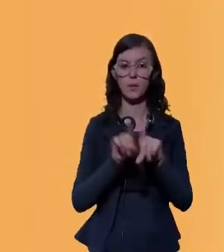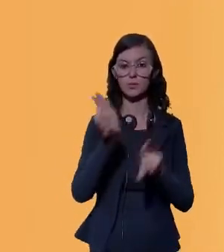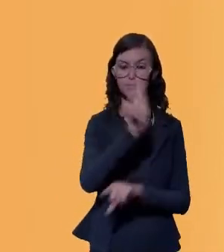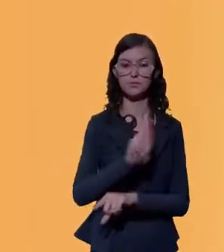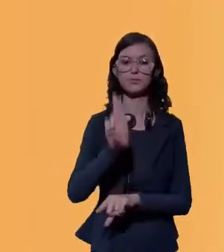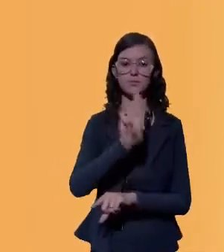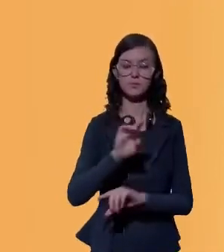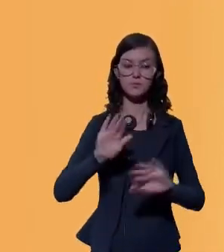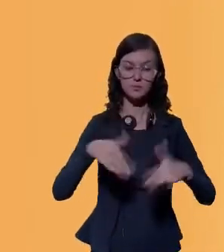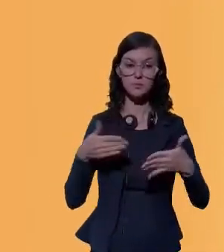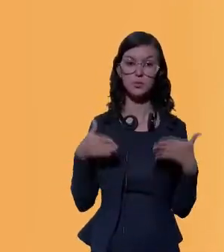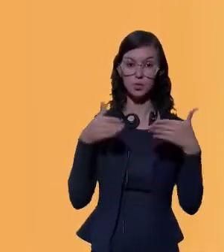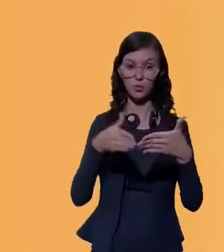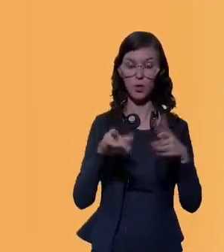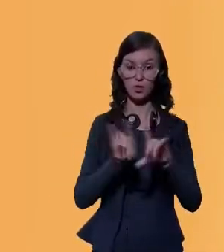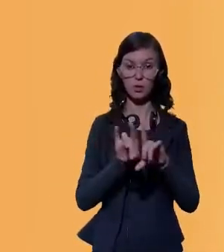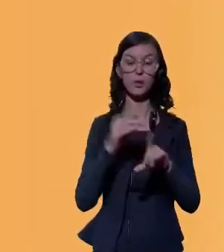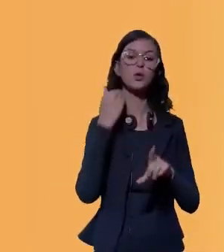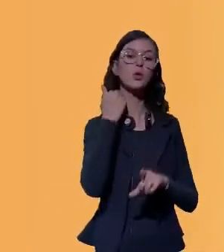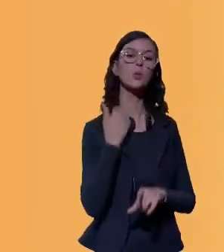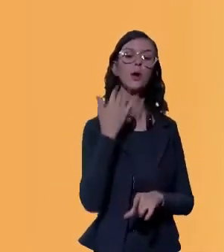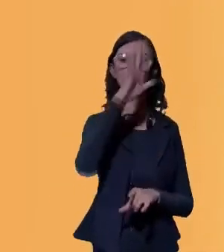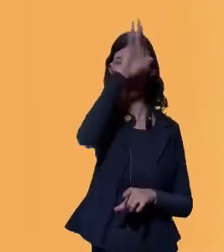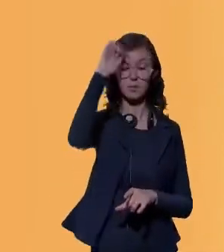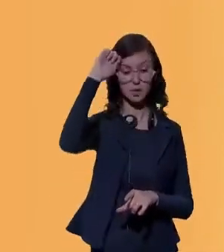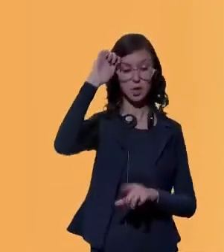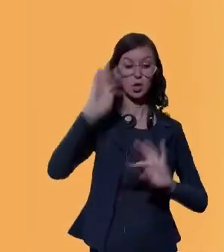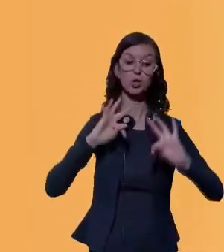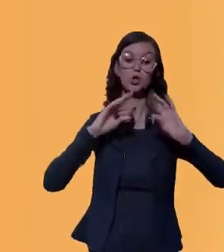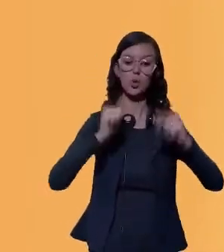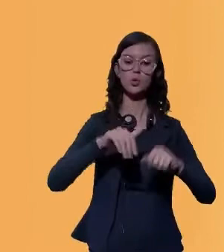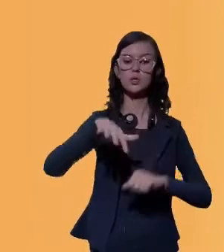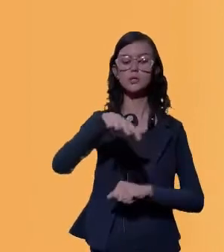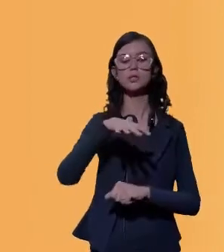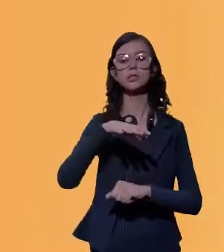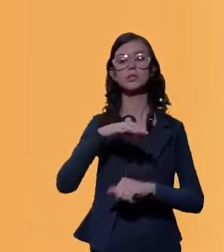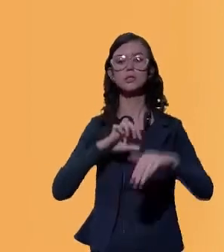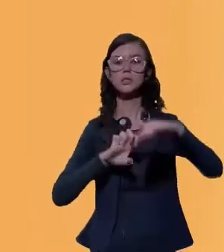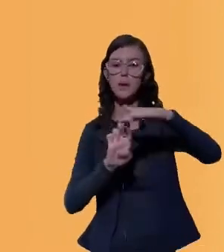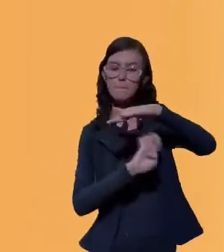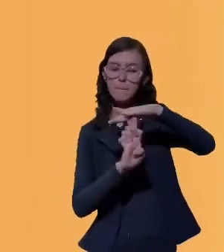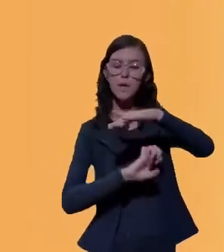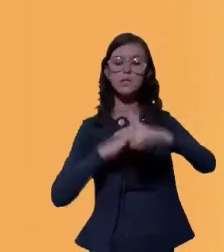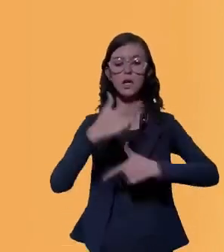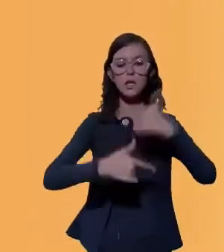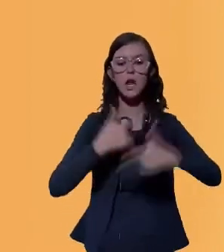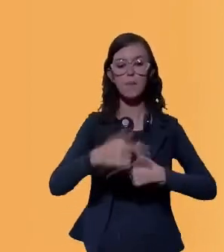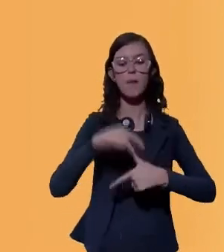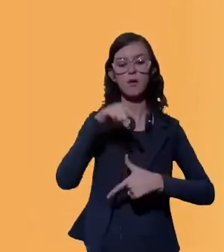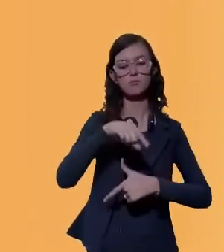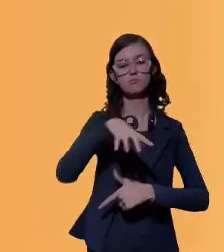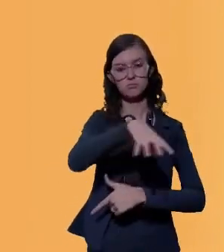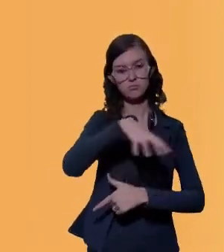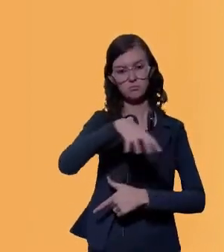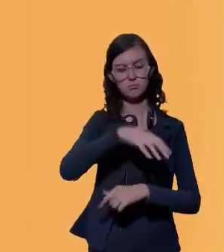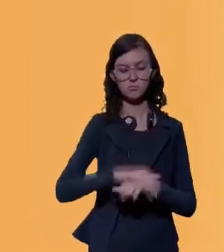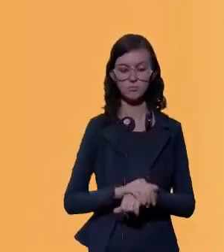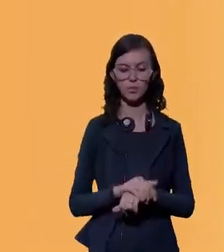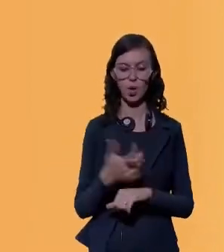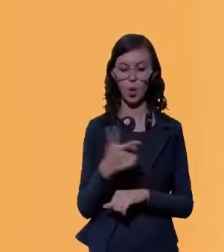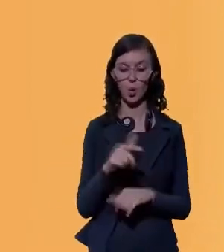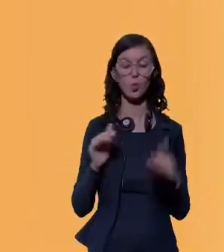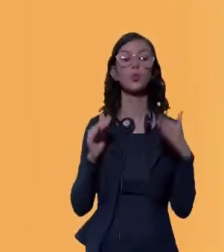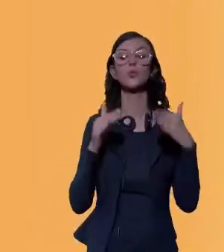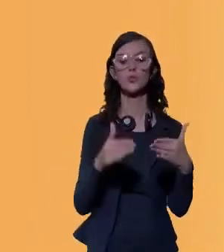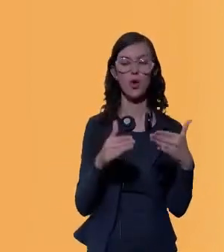foco, sendo foco não só do Banco da Amazônia, mas de todas as entidades que trabalham e atuam na região. Outros focos que estão